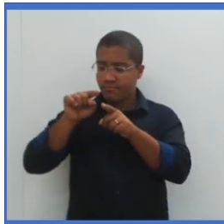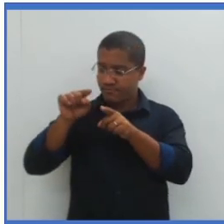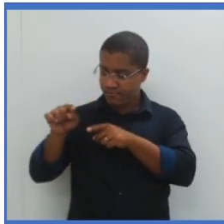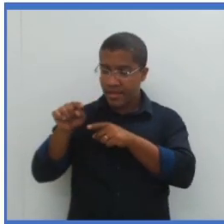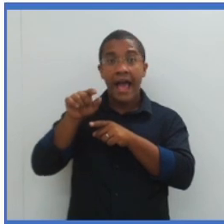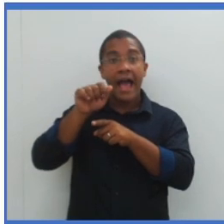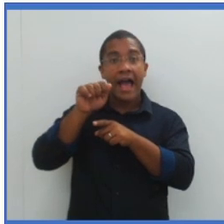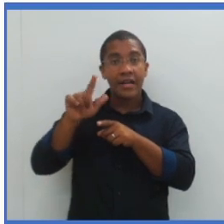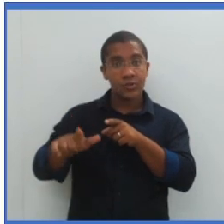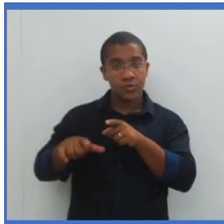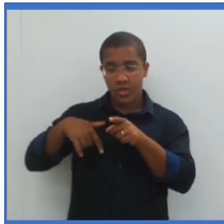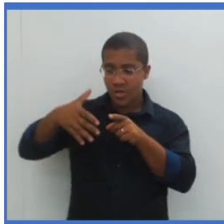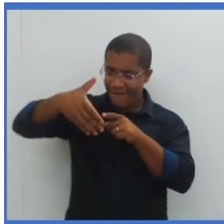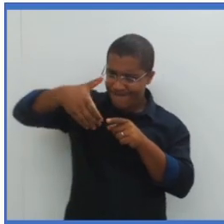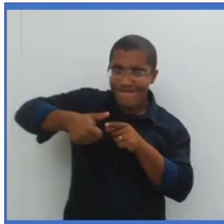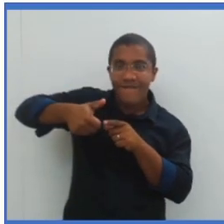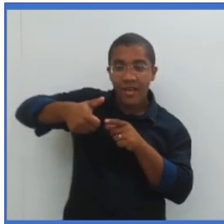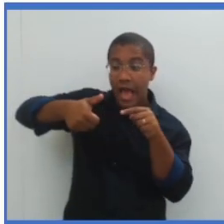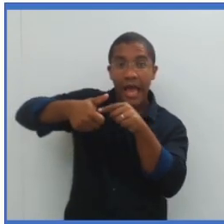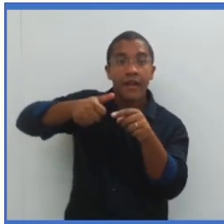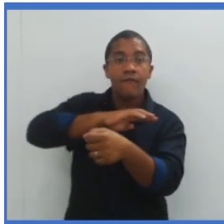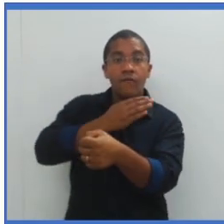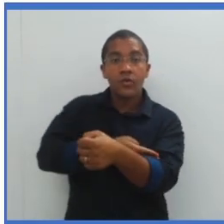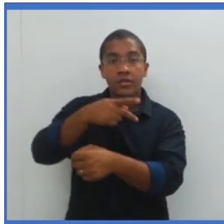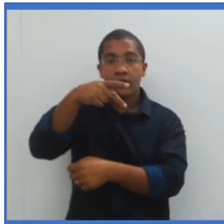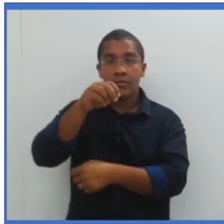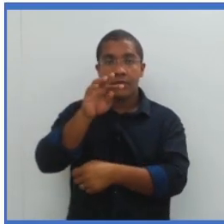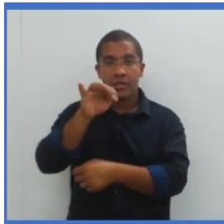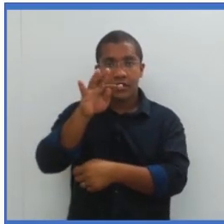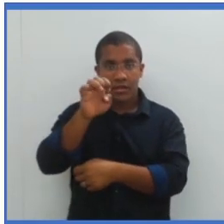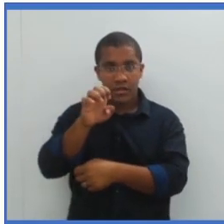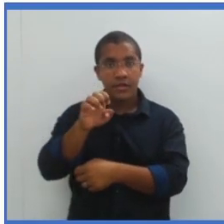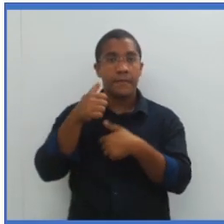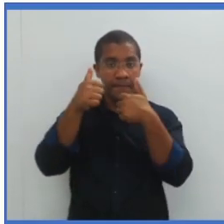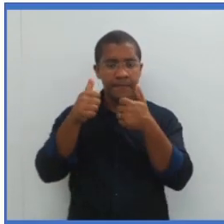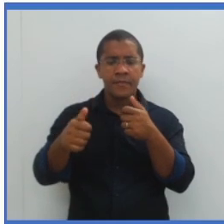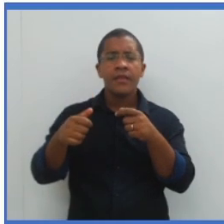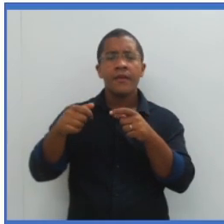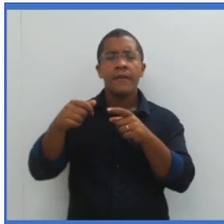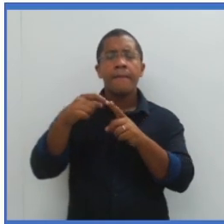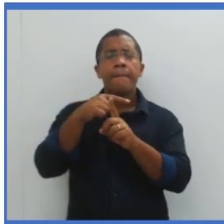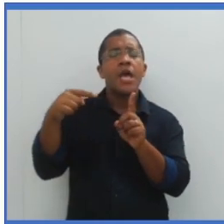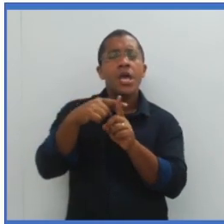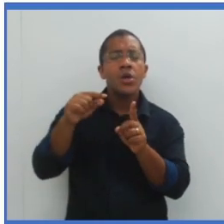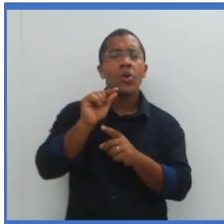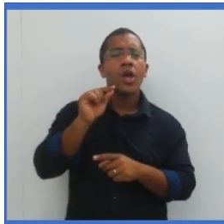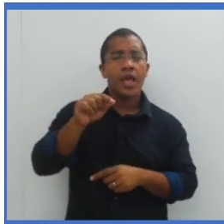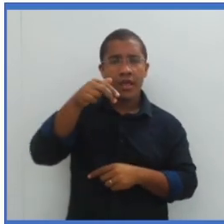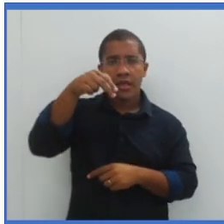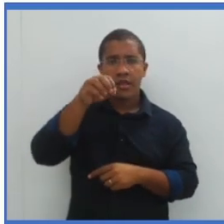azul. Eu vou colocar, eu vou apertar, força potente. E quem está no meio? O nozes.